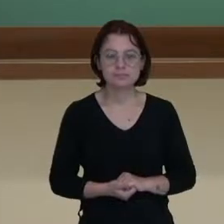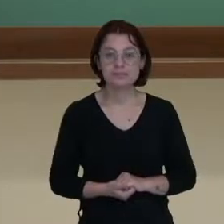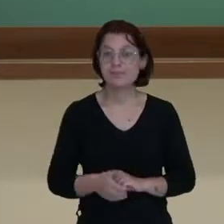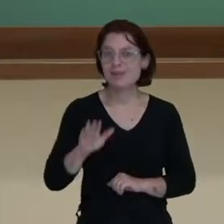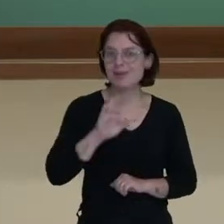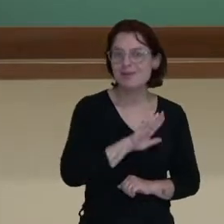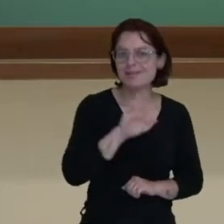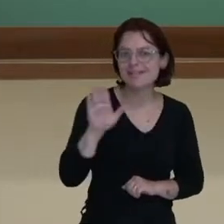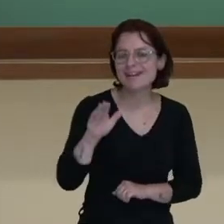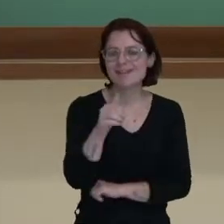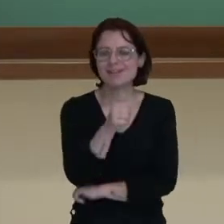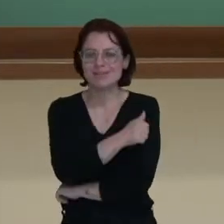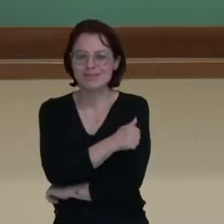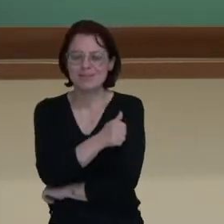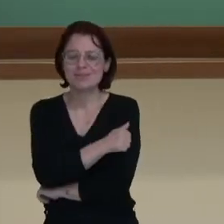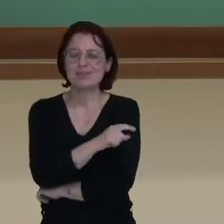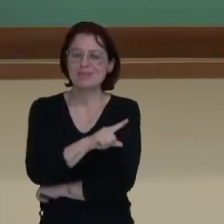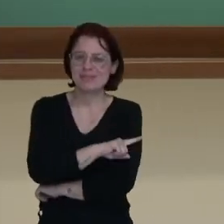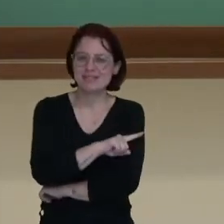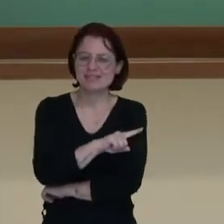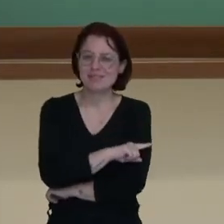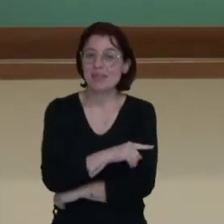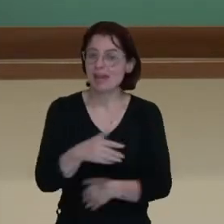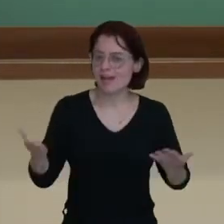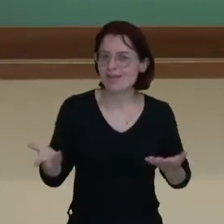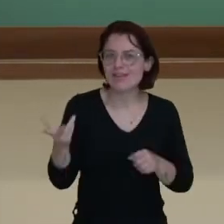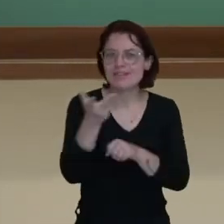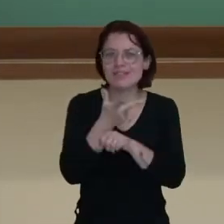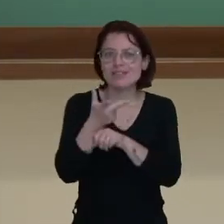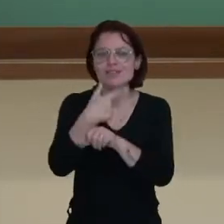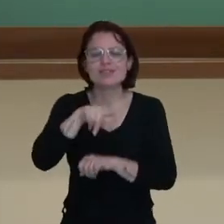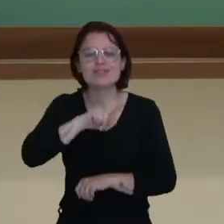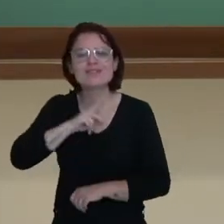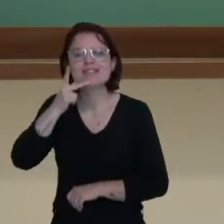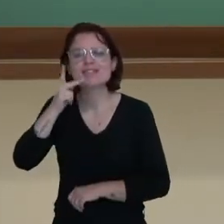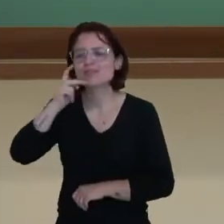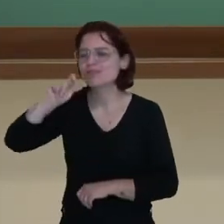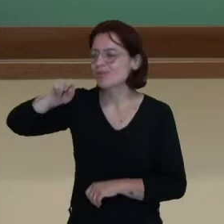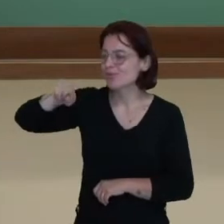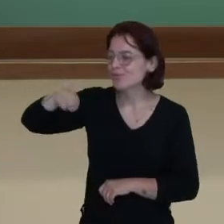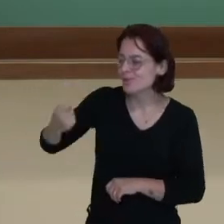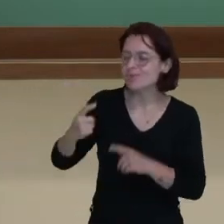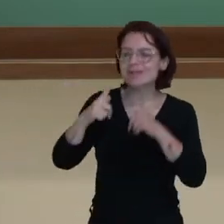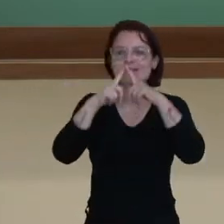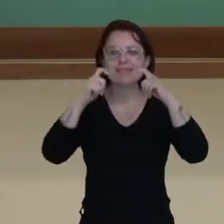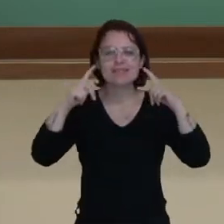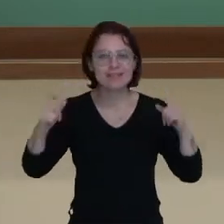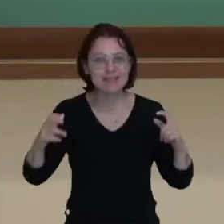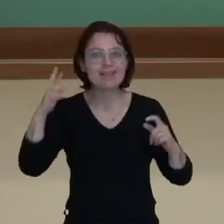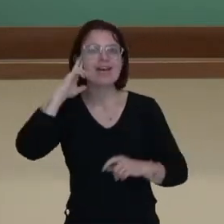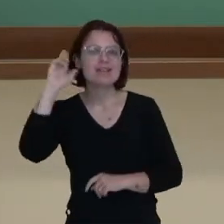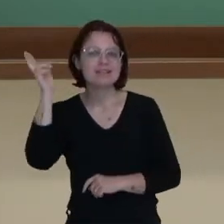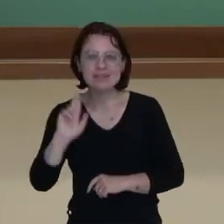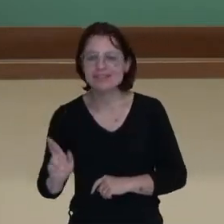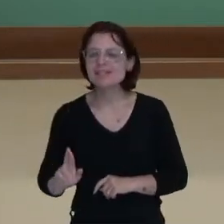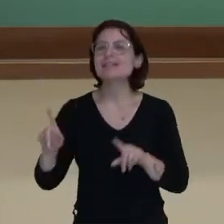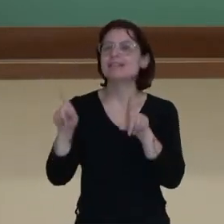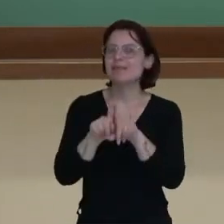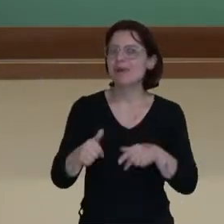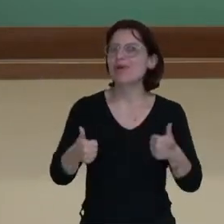Olá, estudantes da primeira série! Nesse vídeo vamos falar sobre ciência, racionalismo e